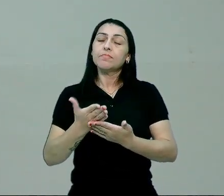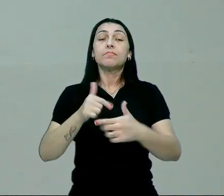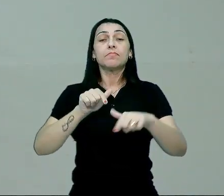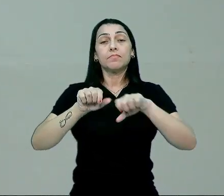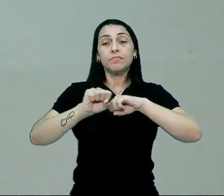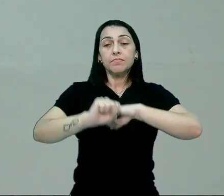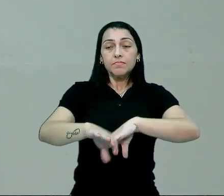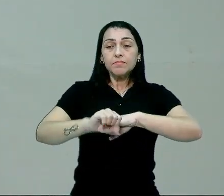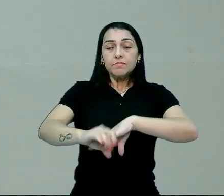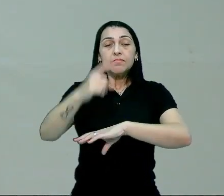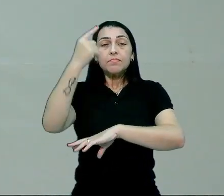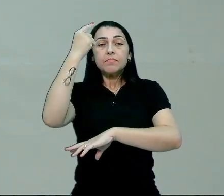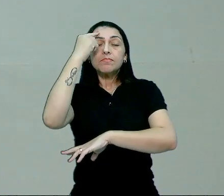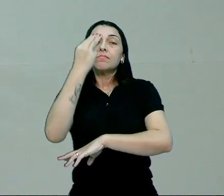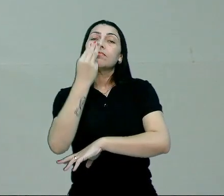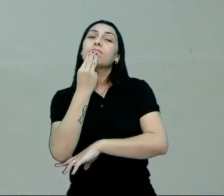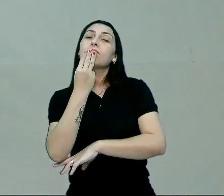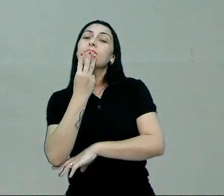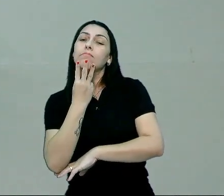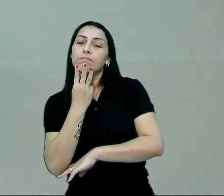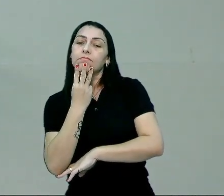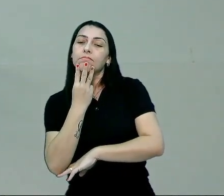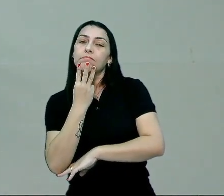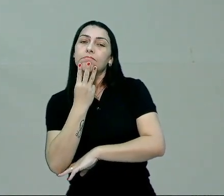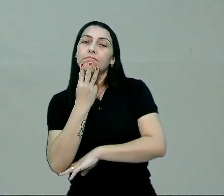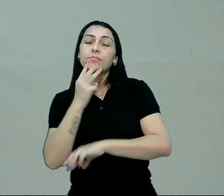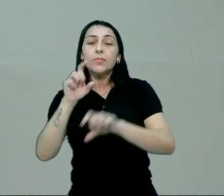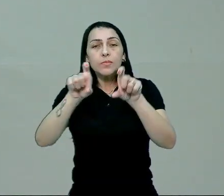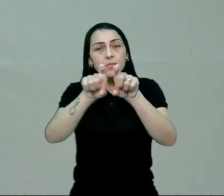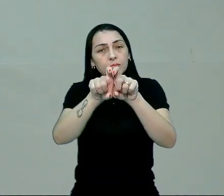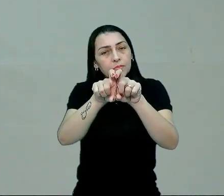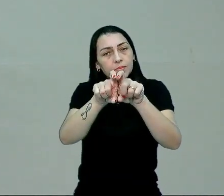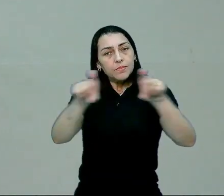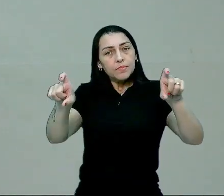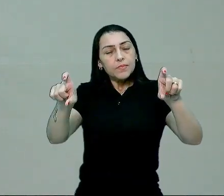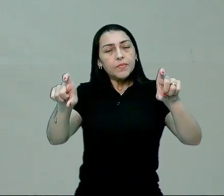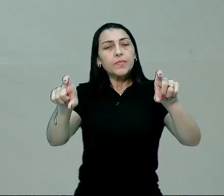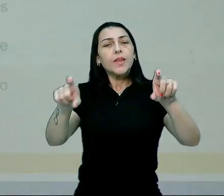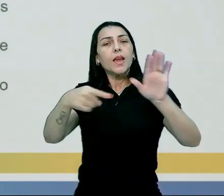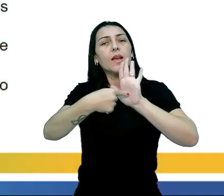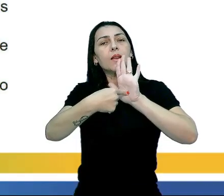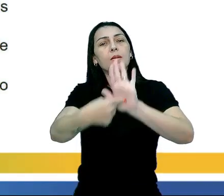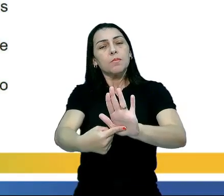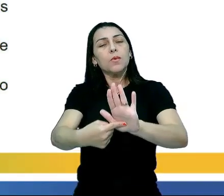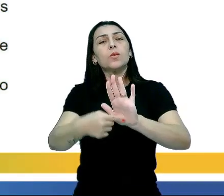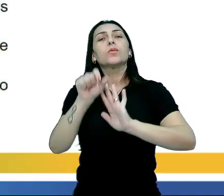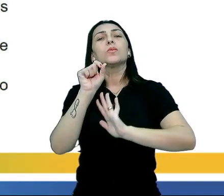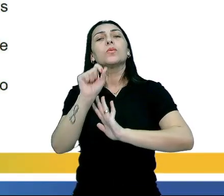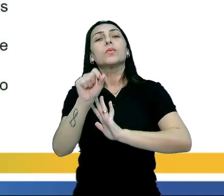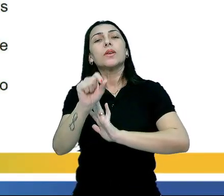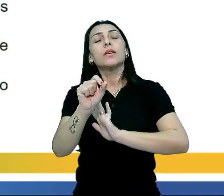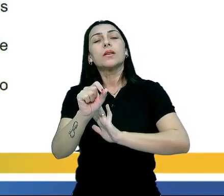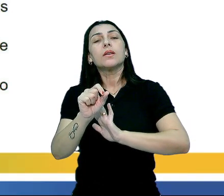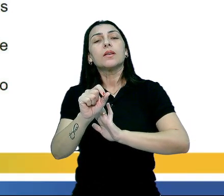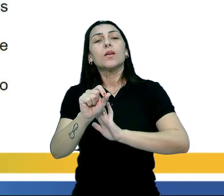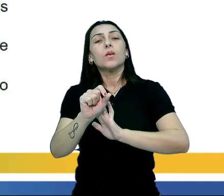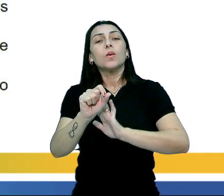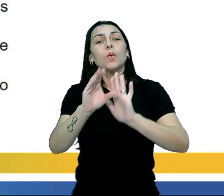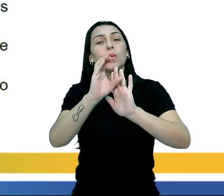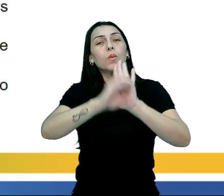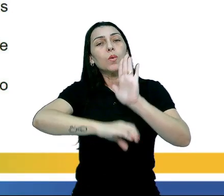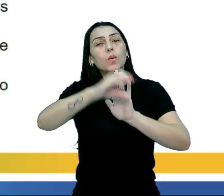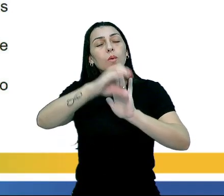trabalhar o pensamento de Max Weber, né? Então, o enunciado, ele evidencia muito bem o